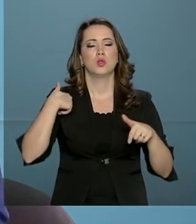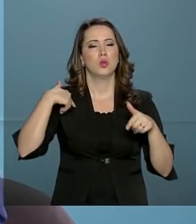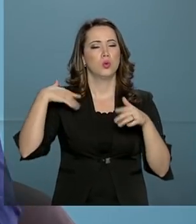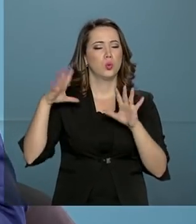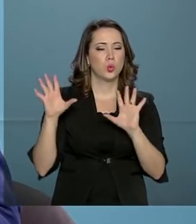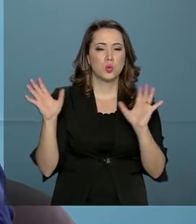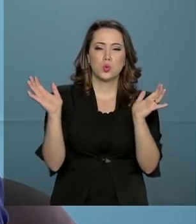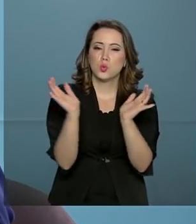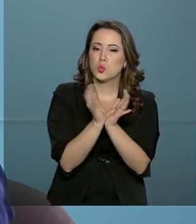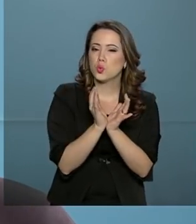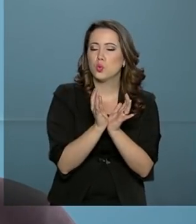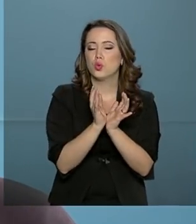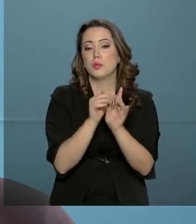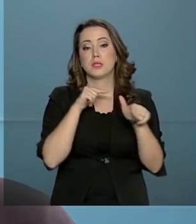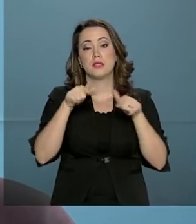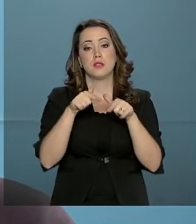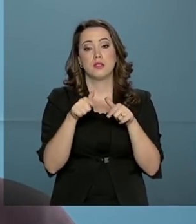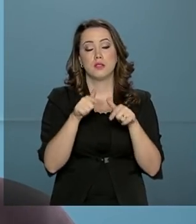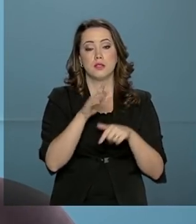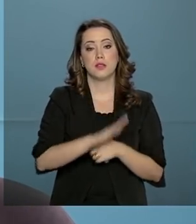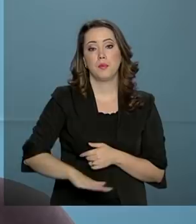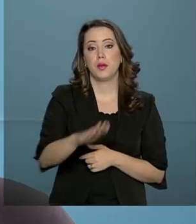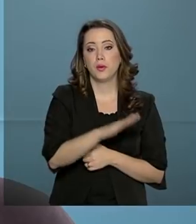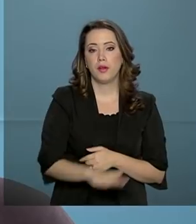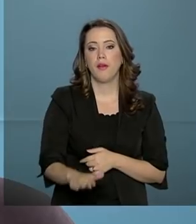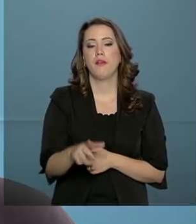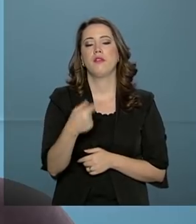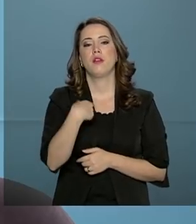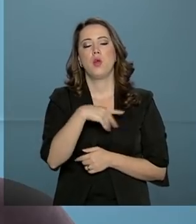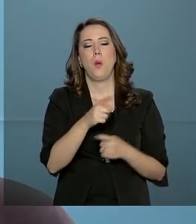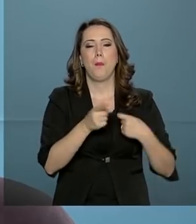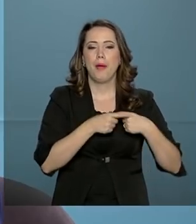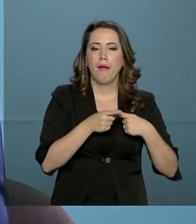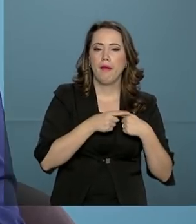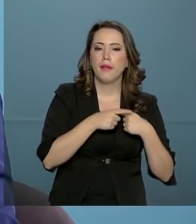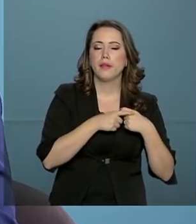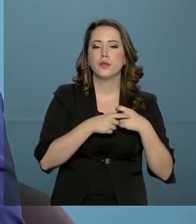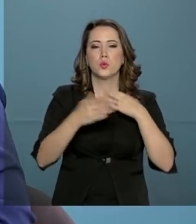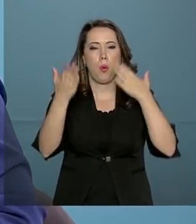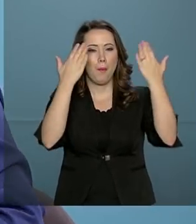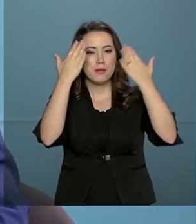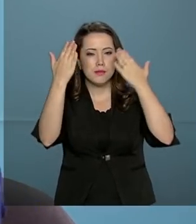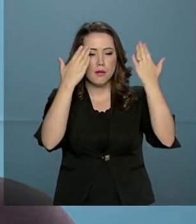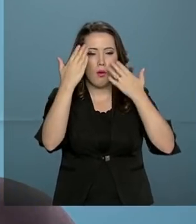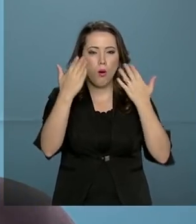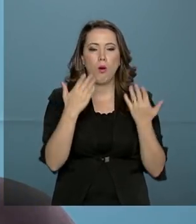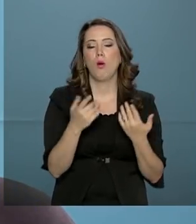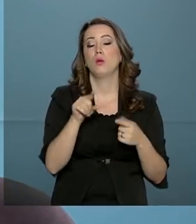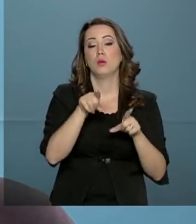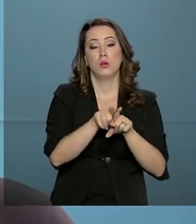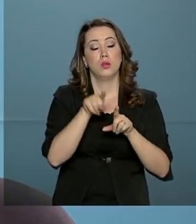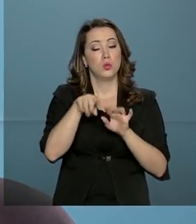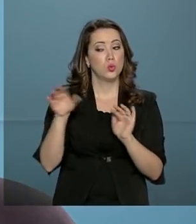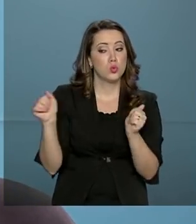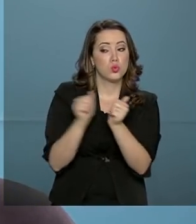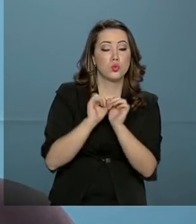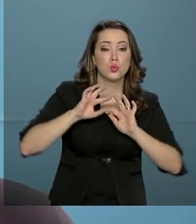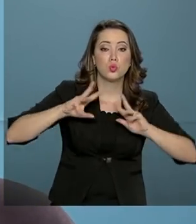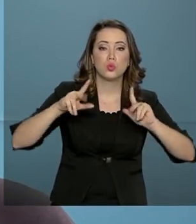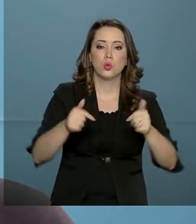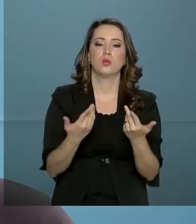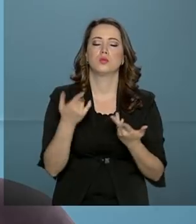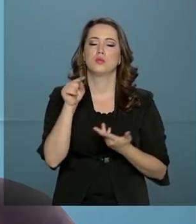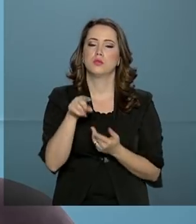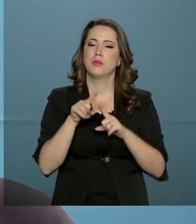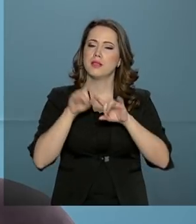que lidam com a infância no Brasil, o médico, o psicólogo, o psiquiatra e vamos envolver todos eles, mas especialmente